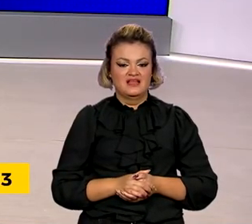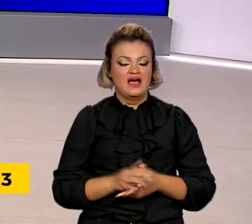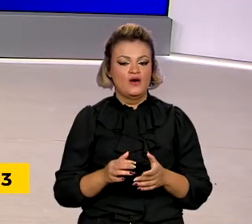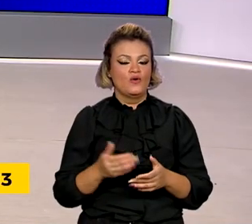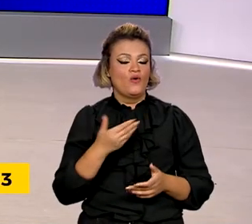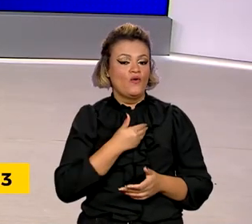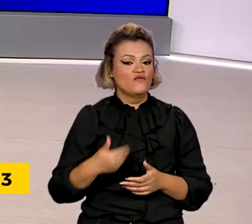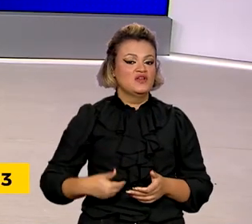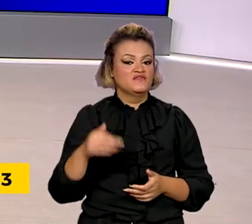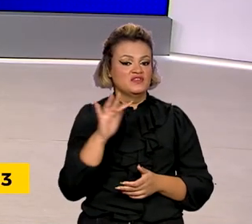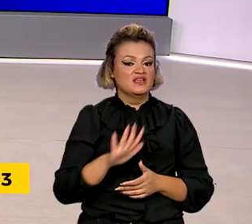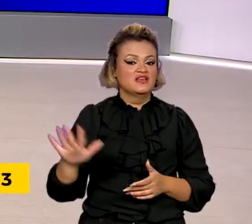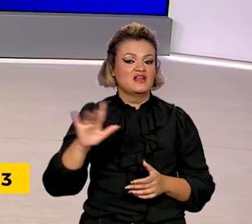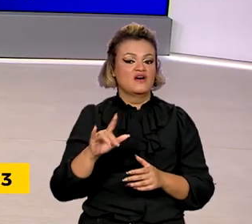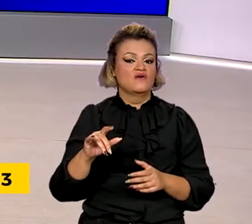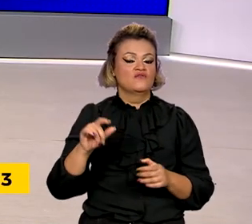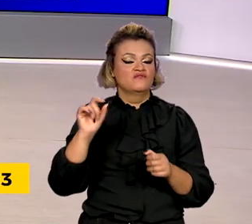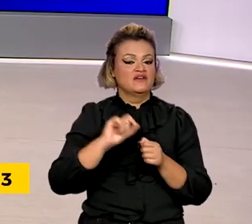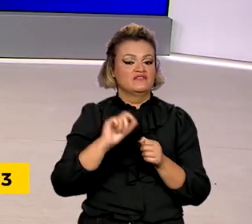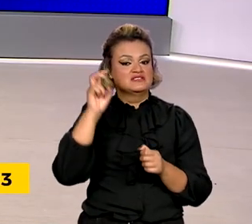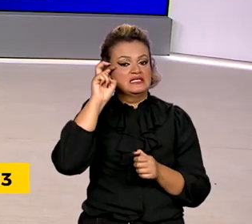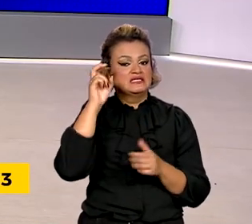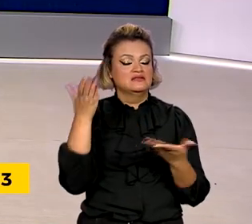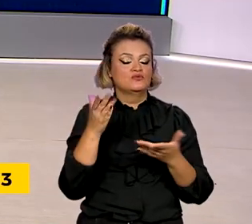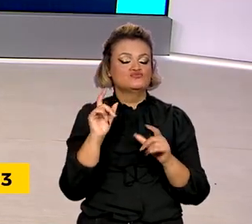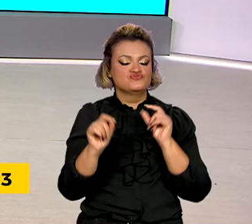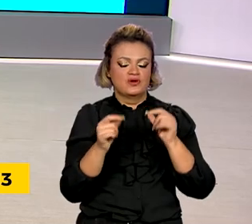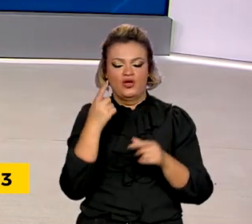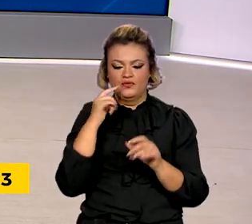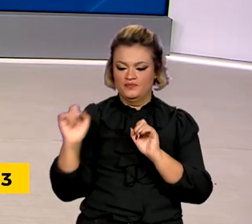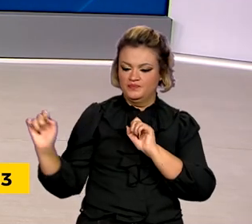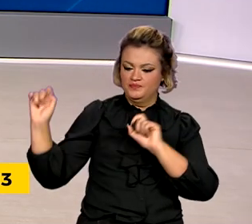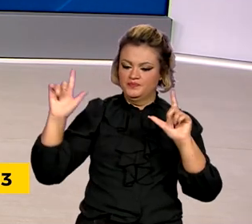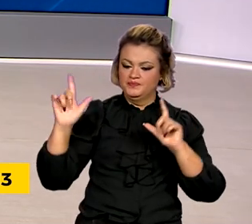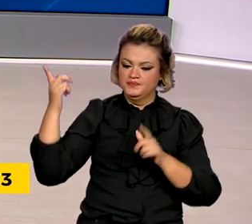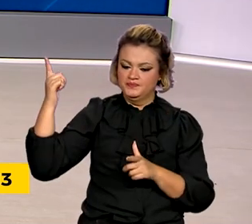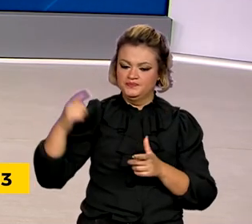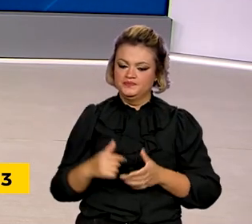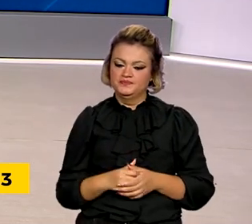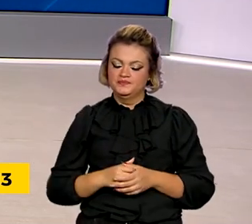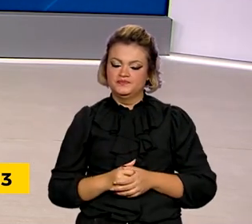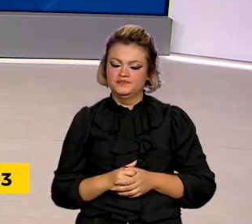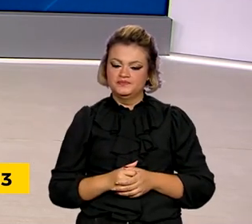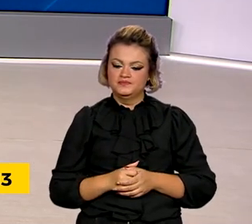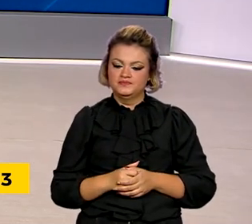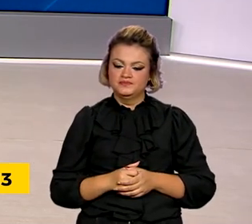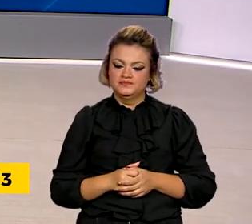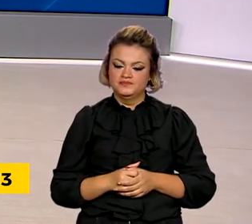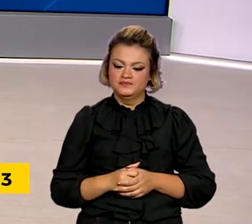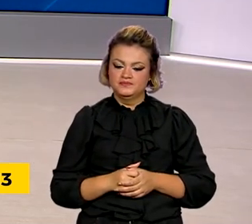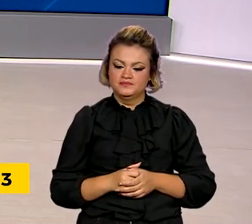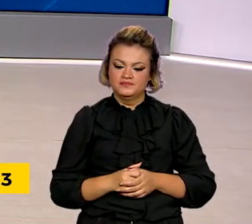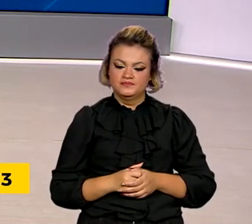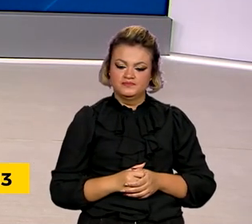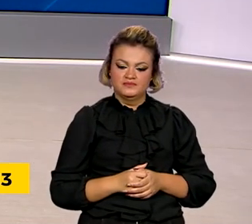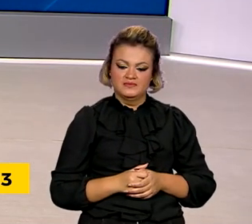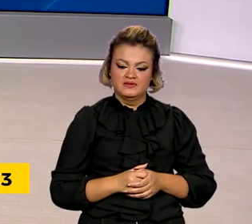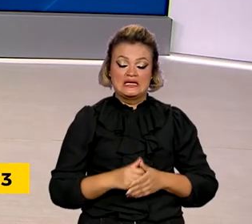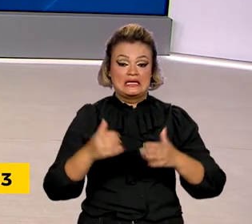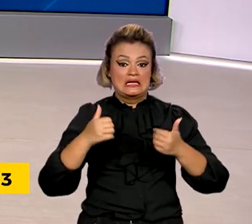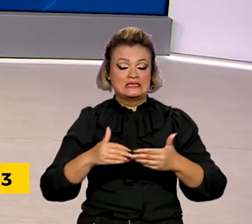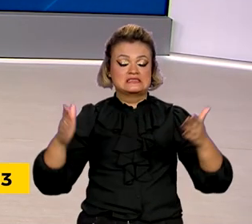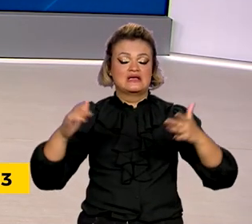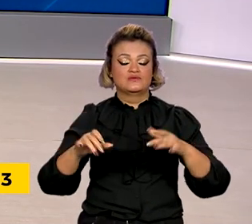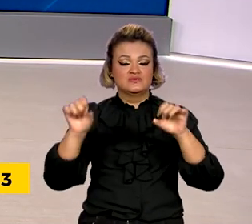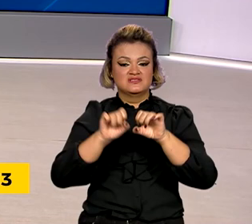ações do governo federal nesta quinta-feira. Vamos ver aqui no telão. Produção de pescados é o lançamento do